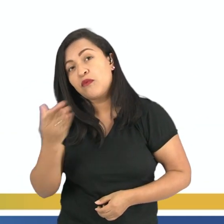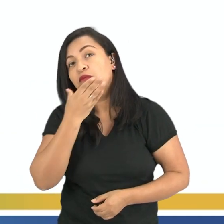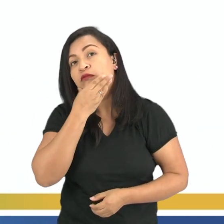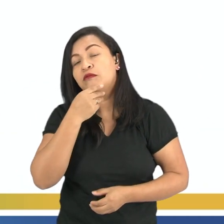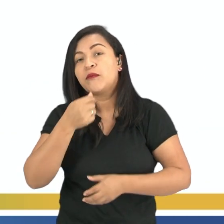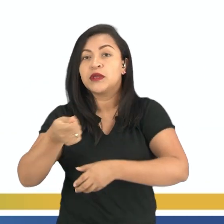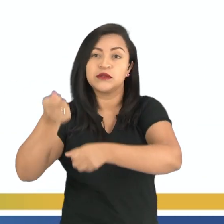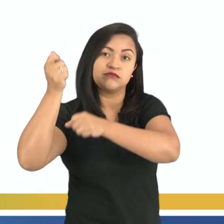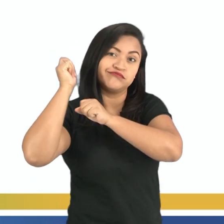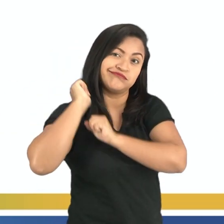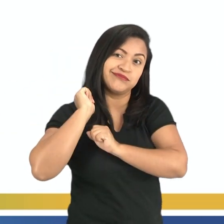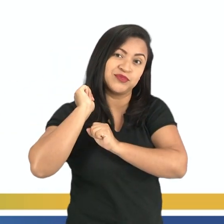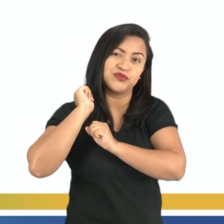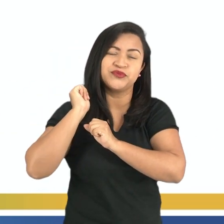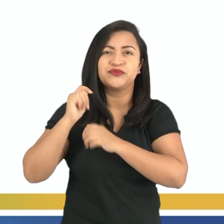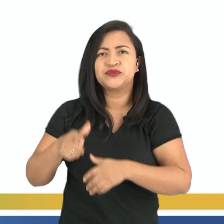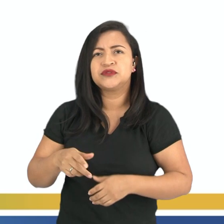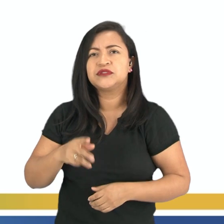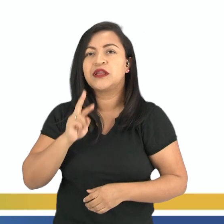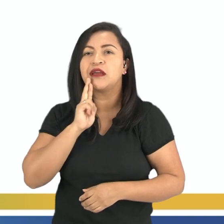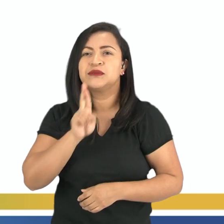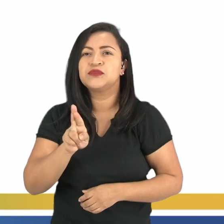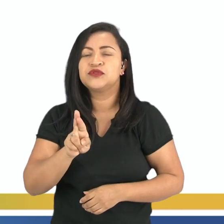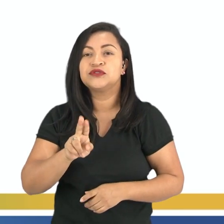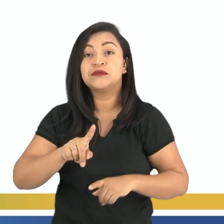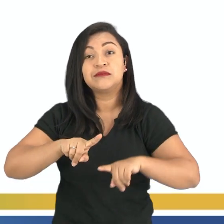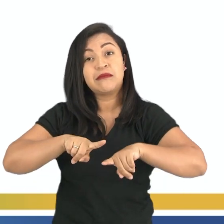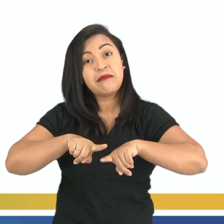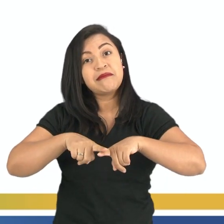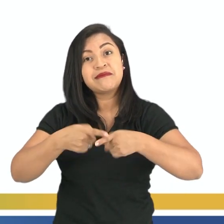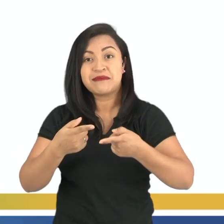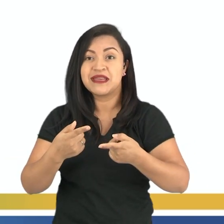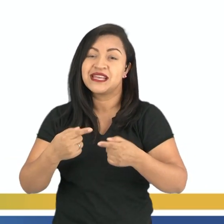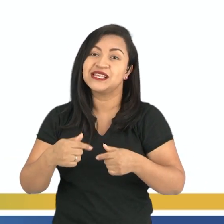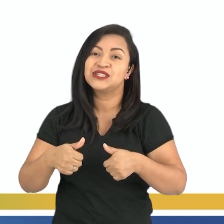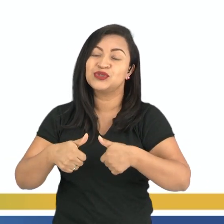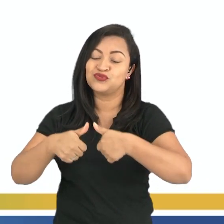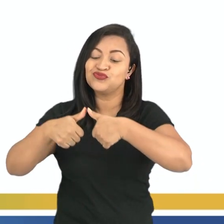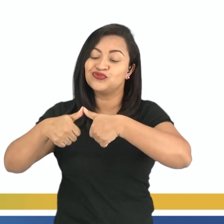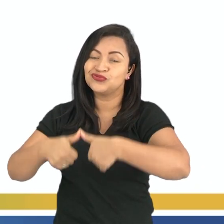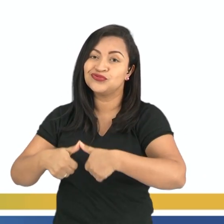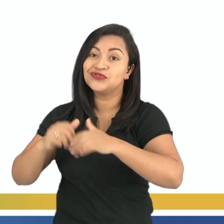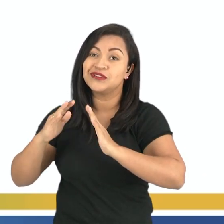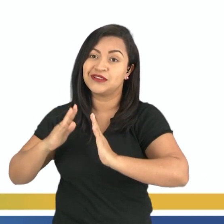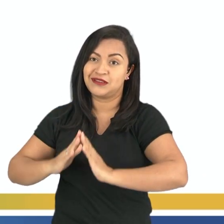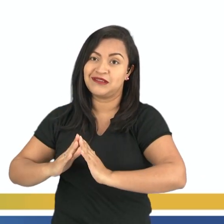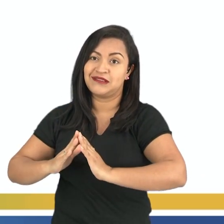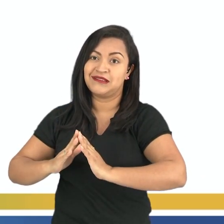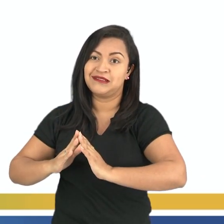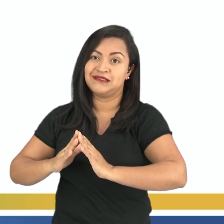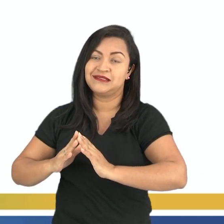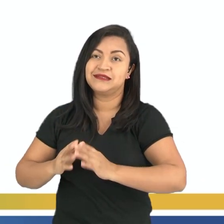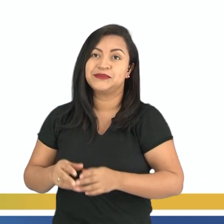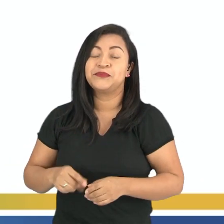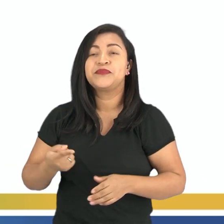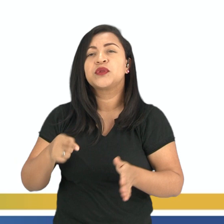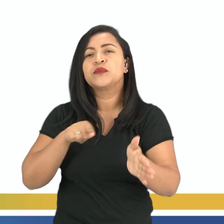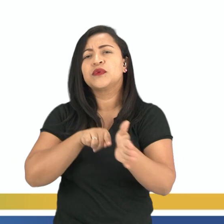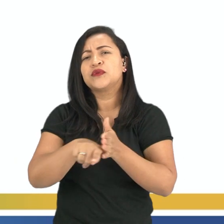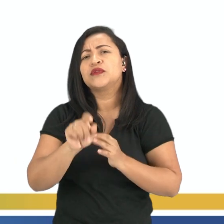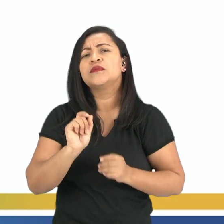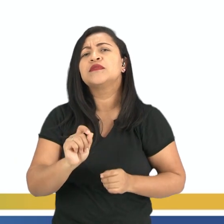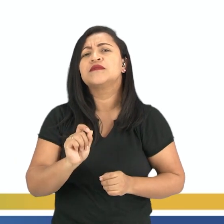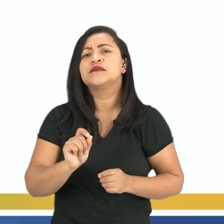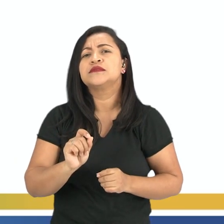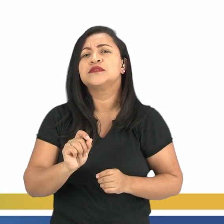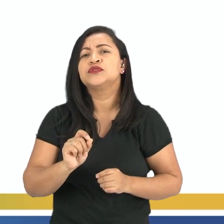trouxa nas costas, descalço, responde, mas eu estou em casa. Gente, eu pergunto para vocês, como